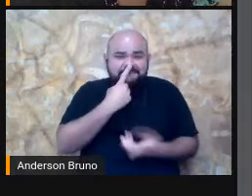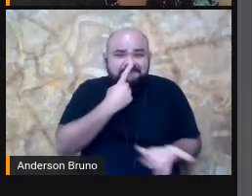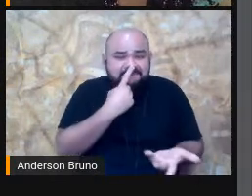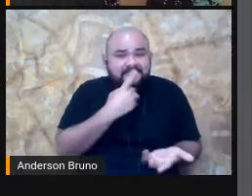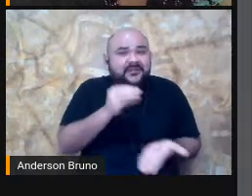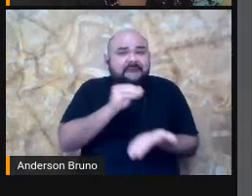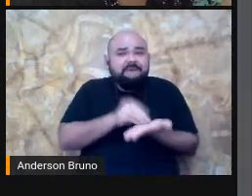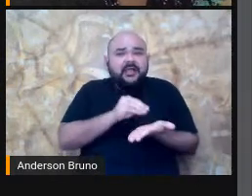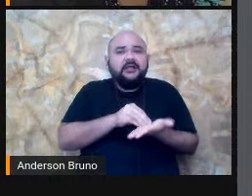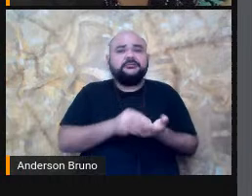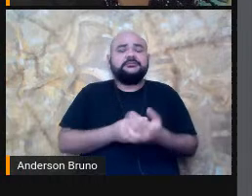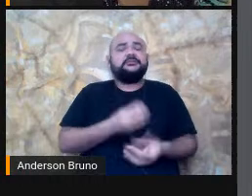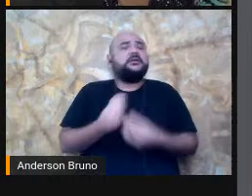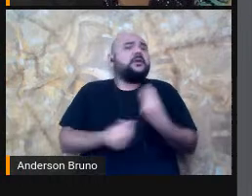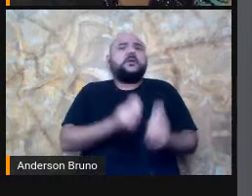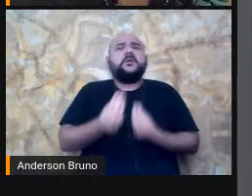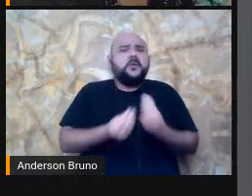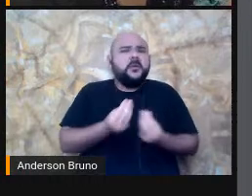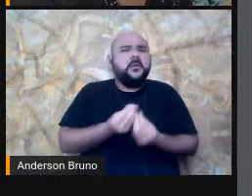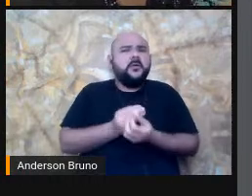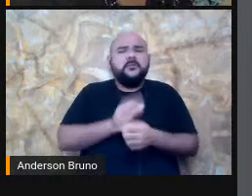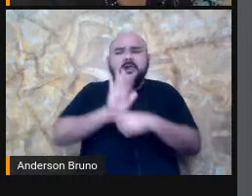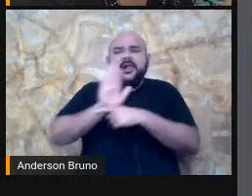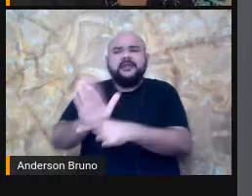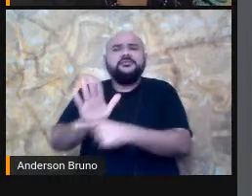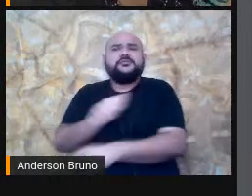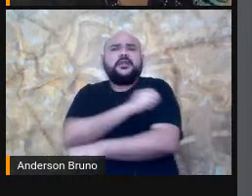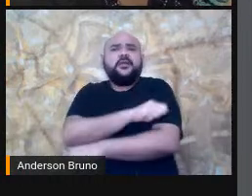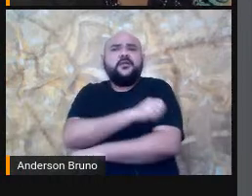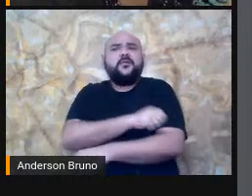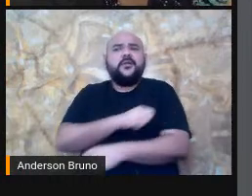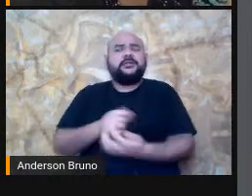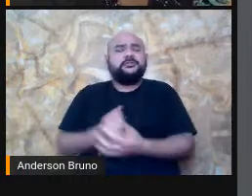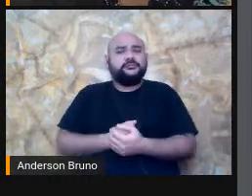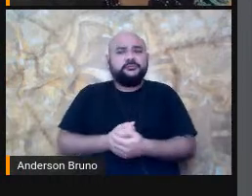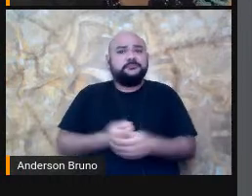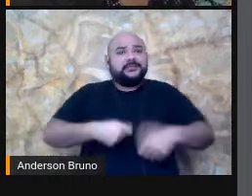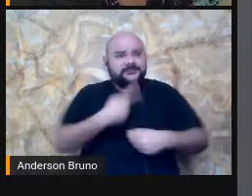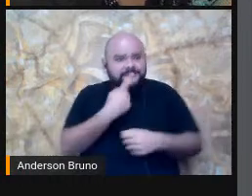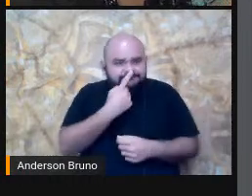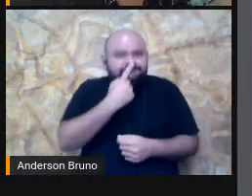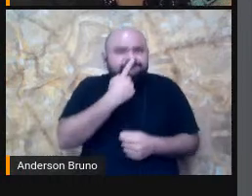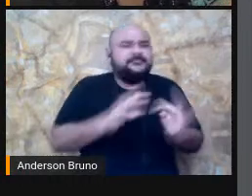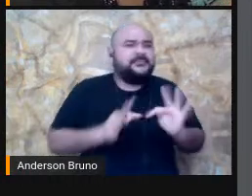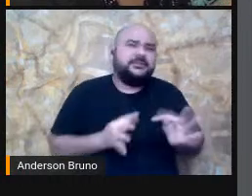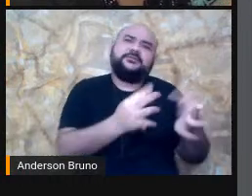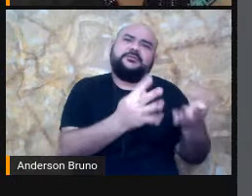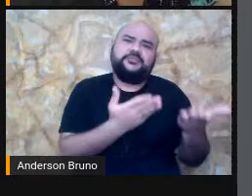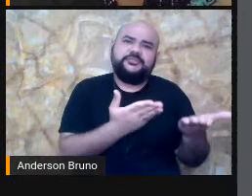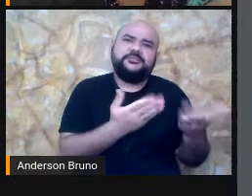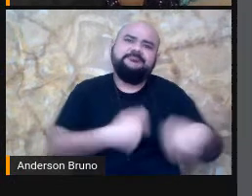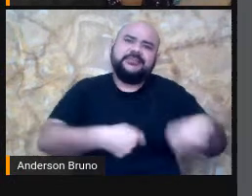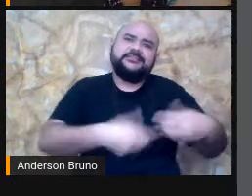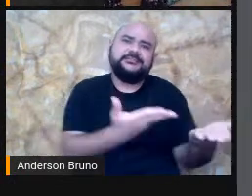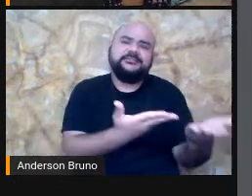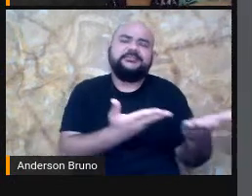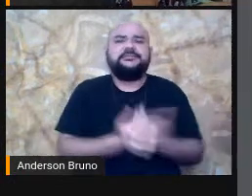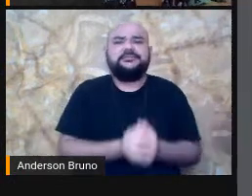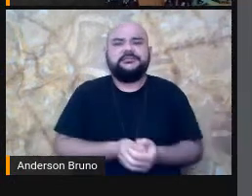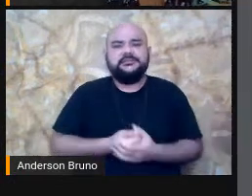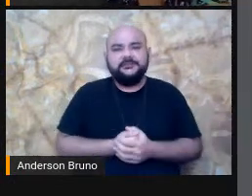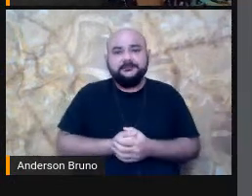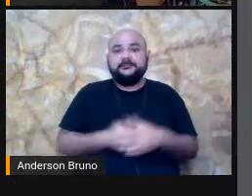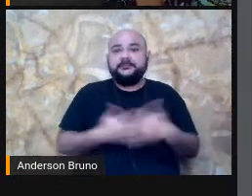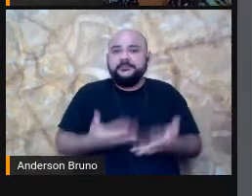garantia Para essa criança Ela não vai chegar Né? Veja gente Esse é um trabalho